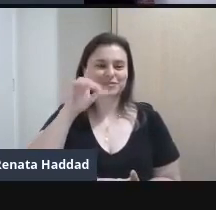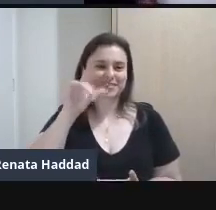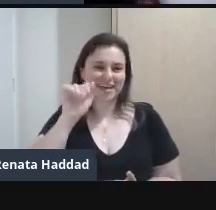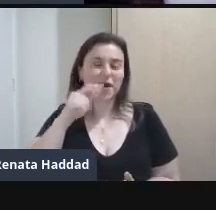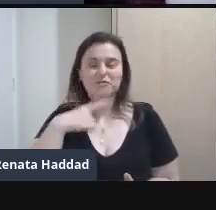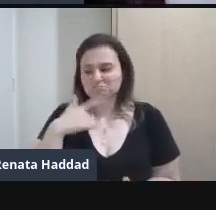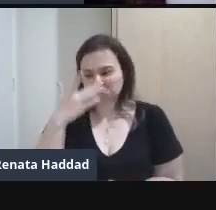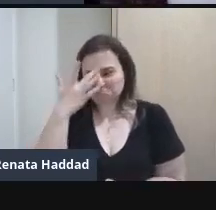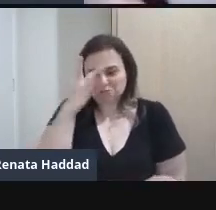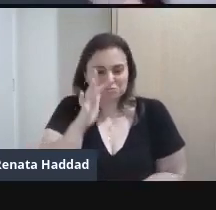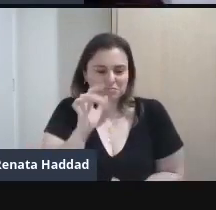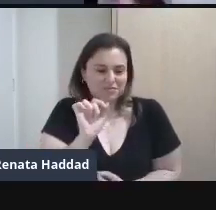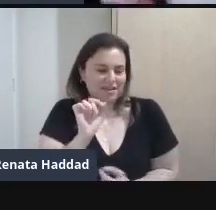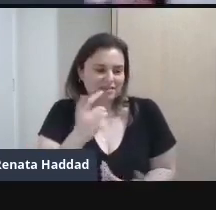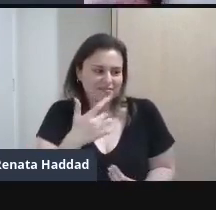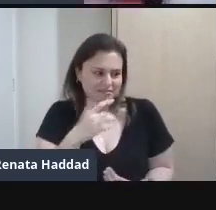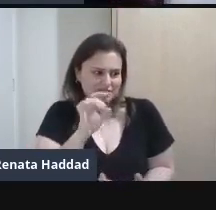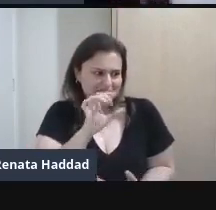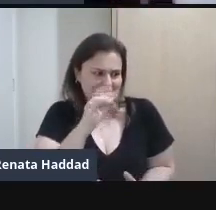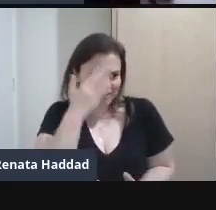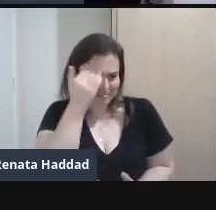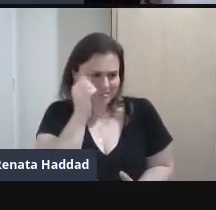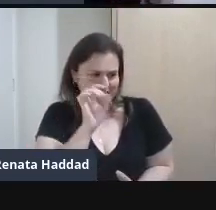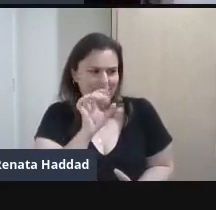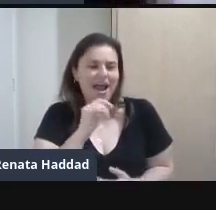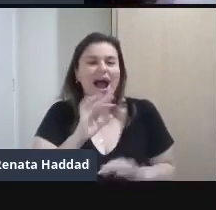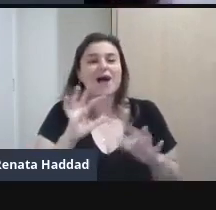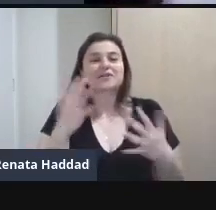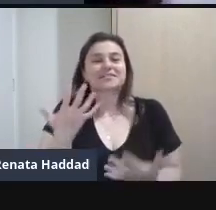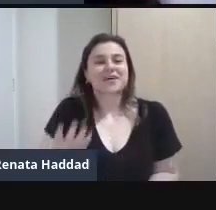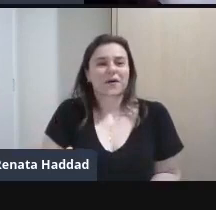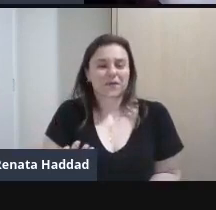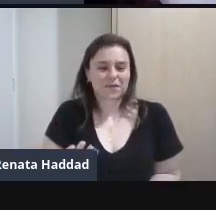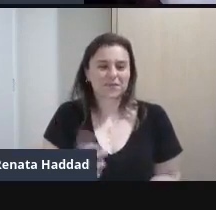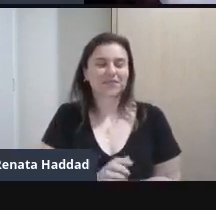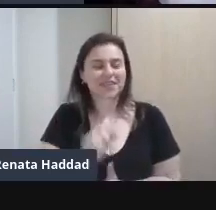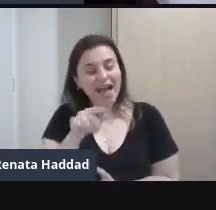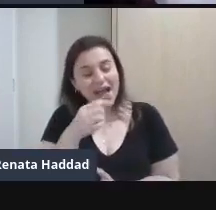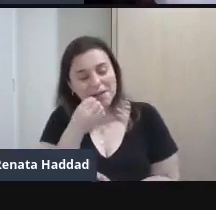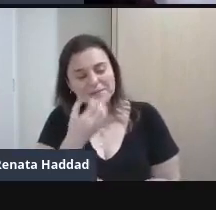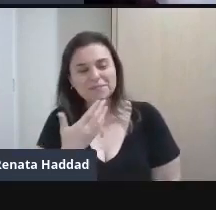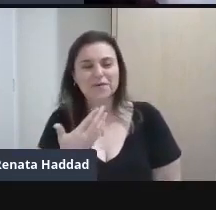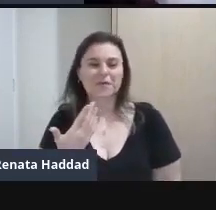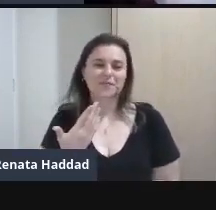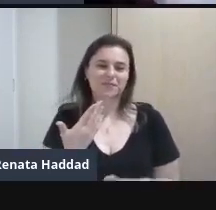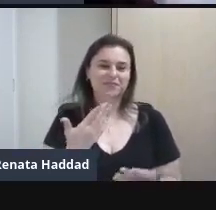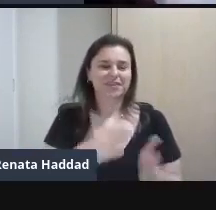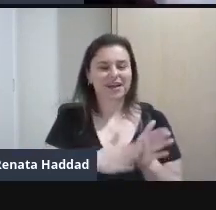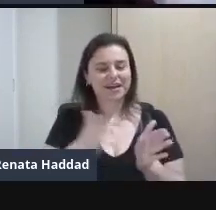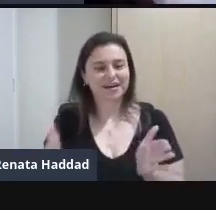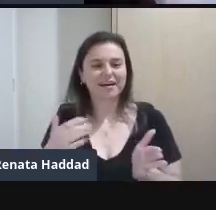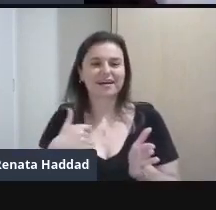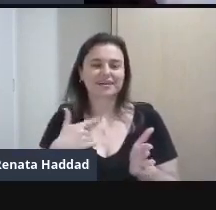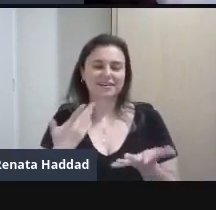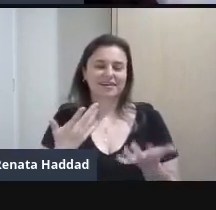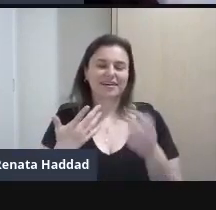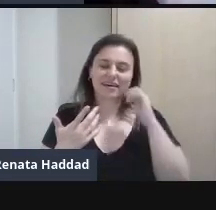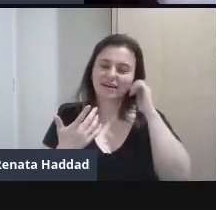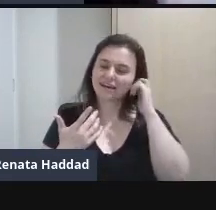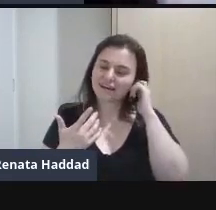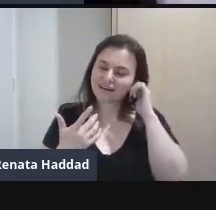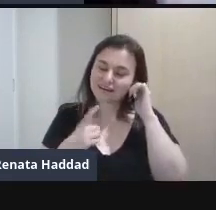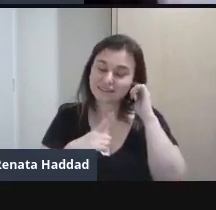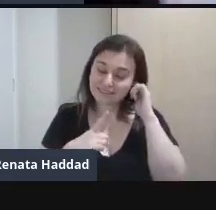Só sei que foi assim Não é? Ó Muito bom É muito repertório Da tradição oral Gente Muito das rodas De